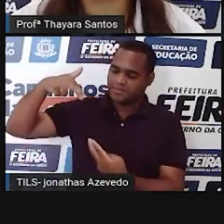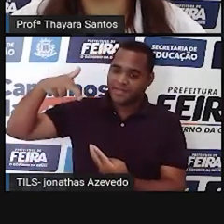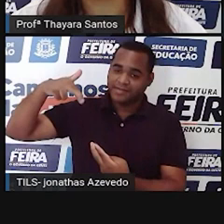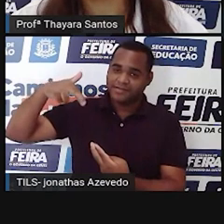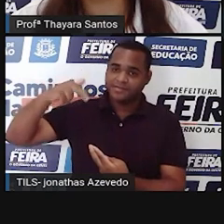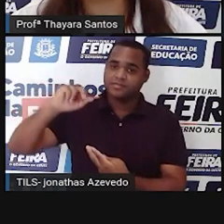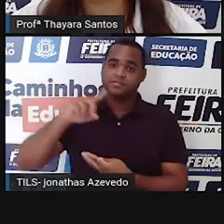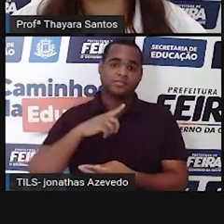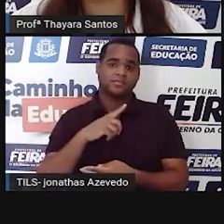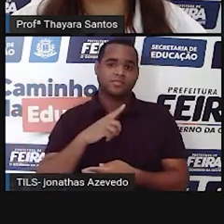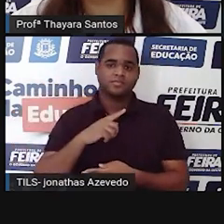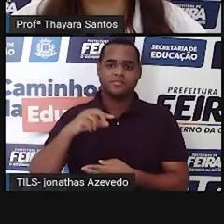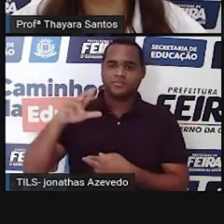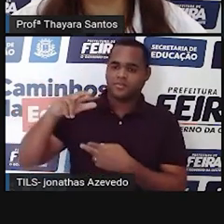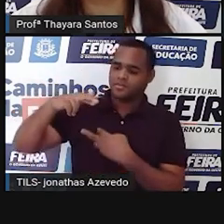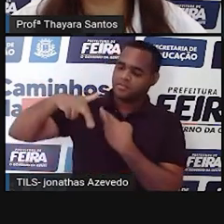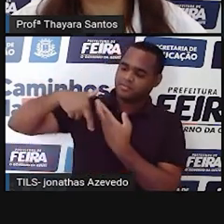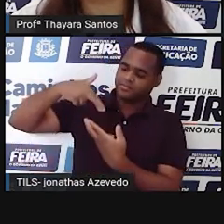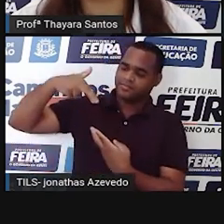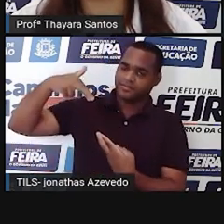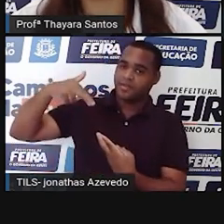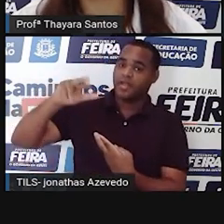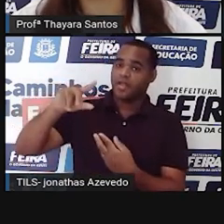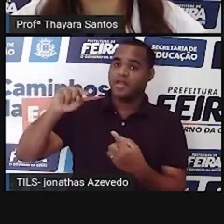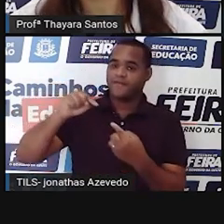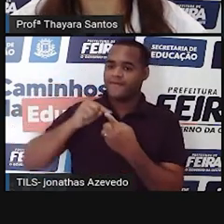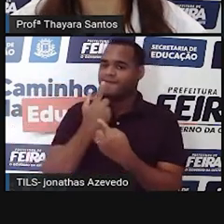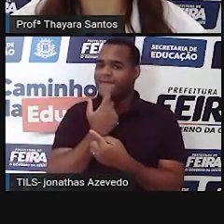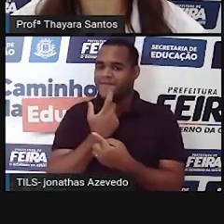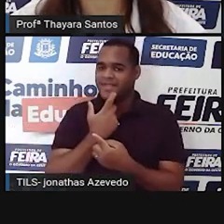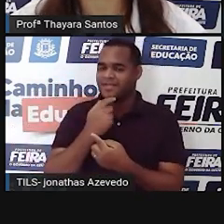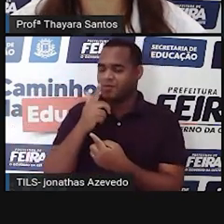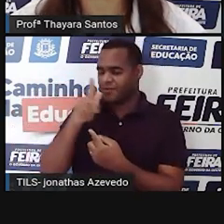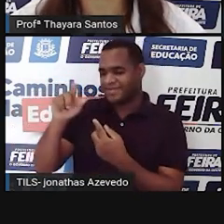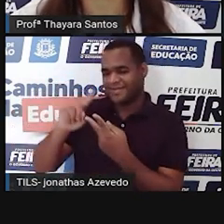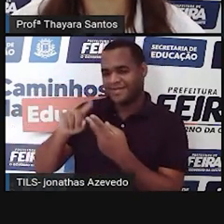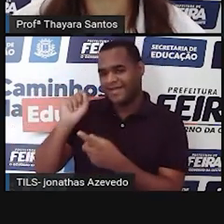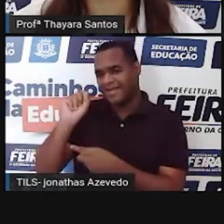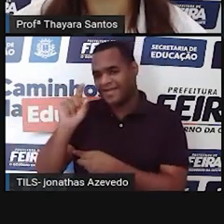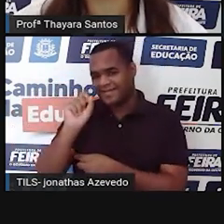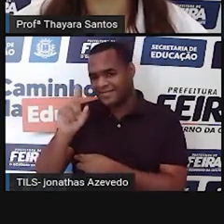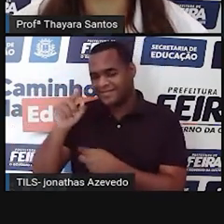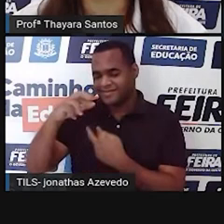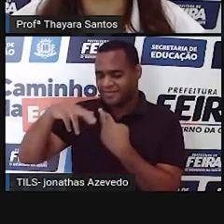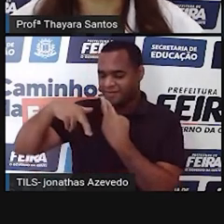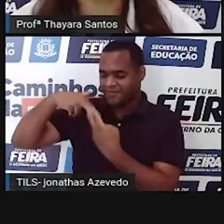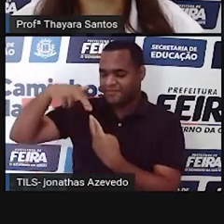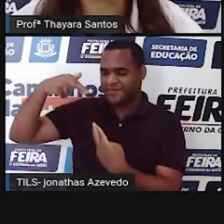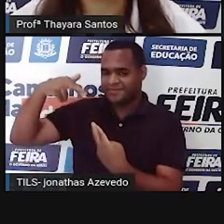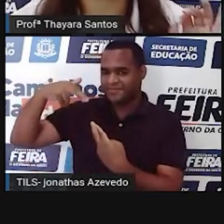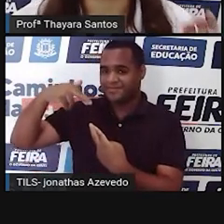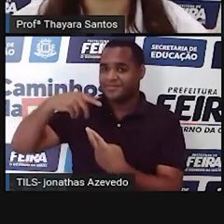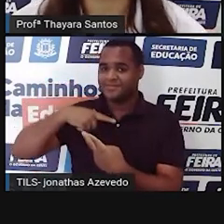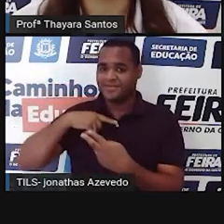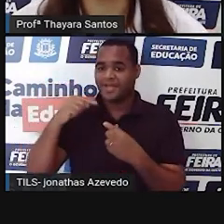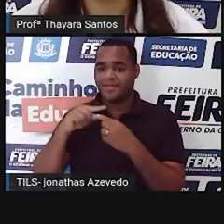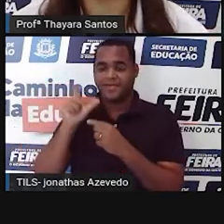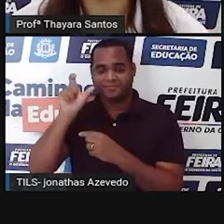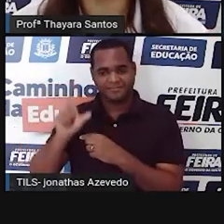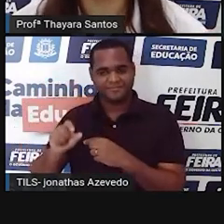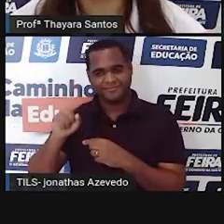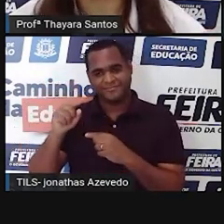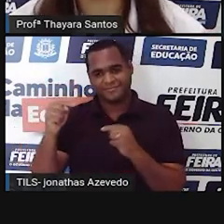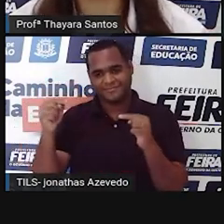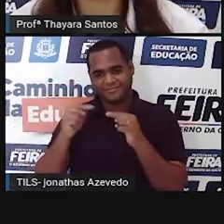hélice, ó. Tem aqui uma fita que está representada pela cor vermelha e tem a outra fita que está representada pela cor azul. Então, aí já é uma característica bem